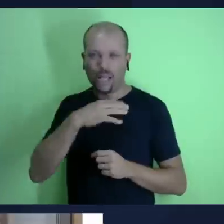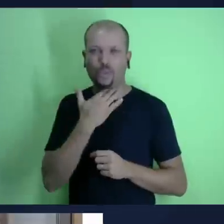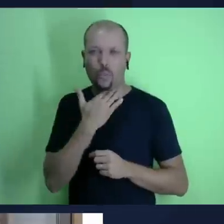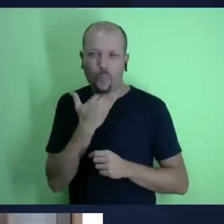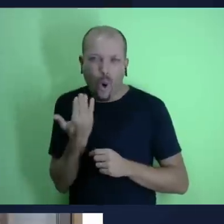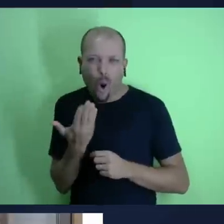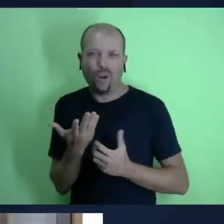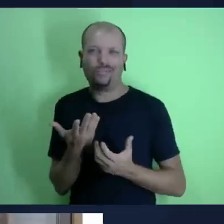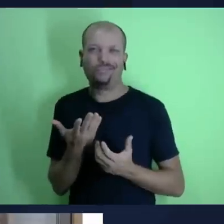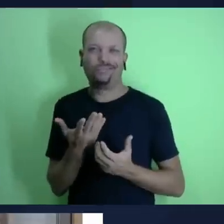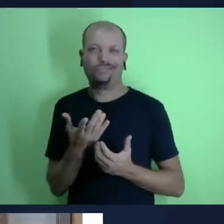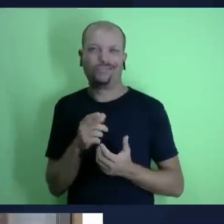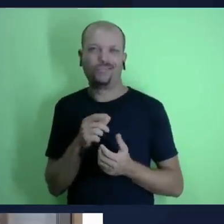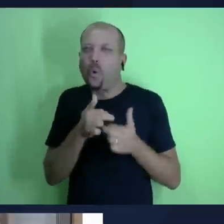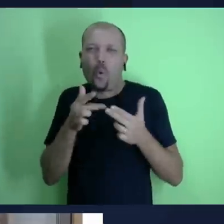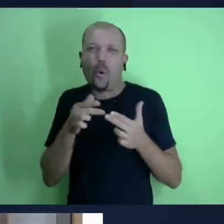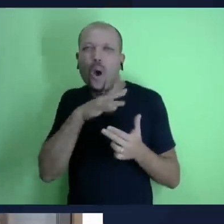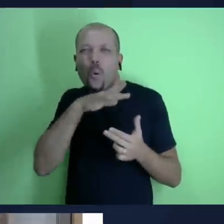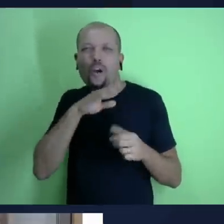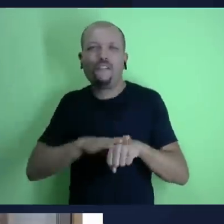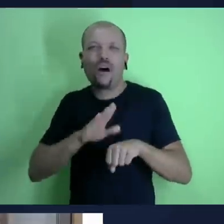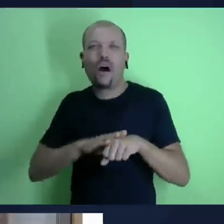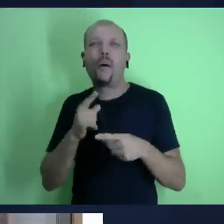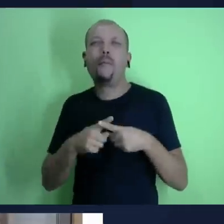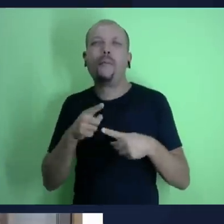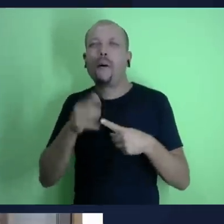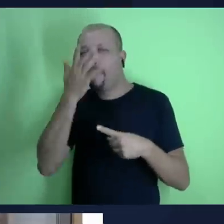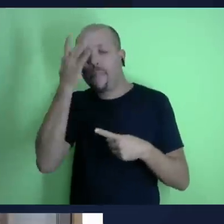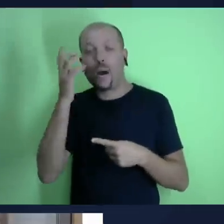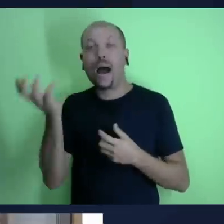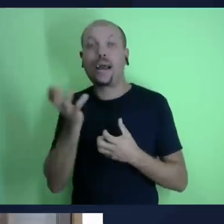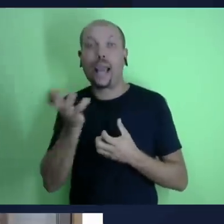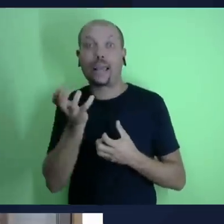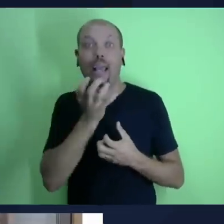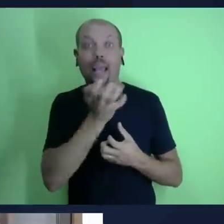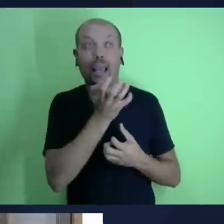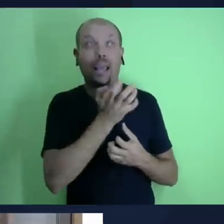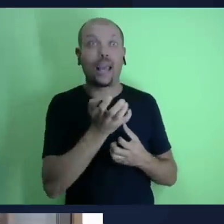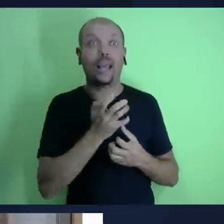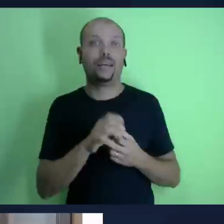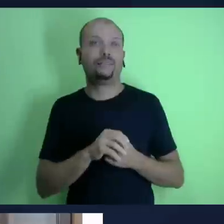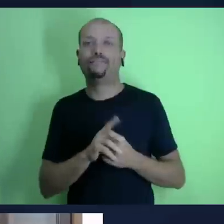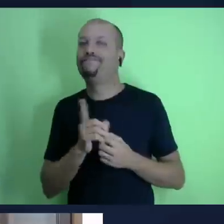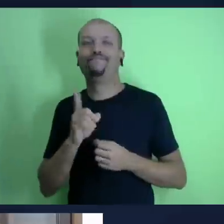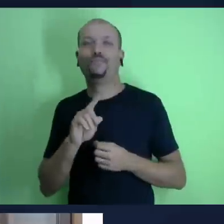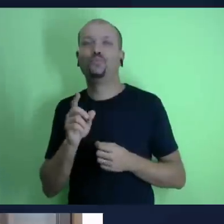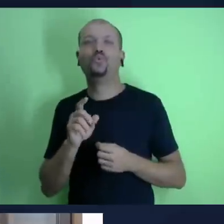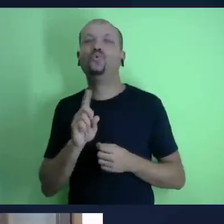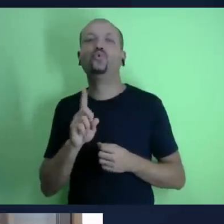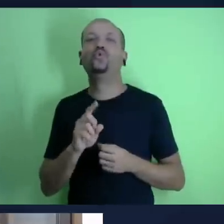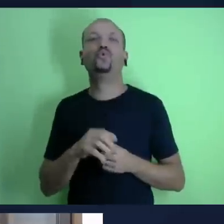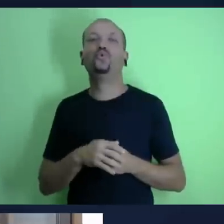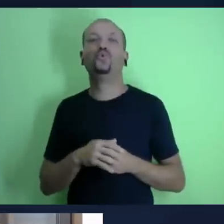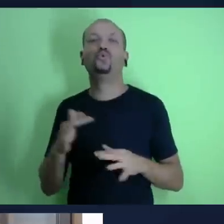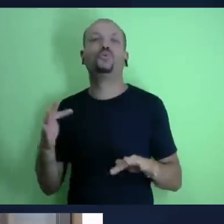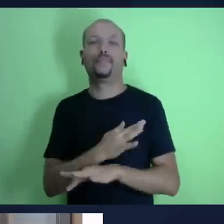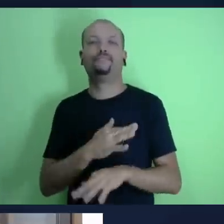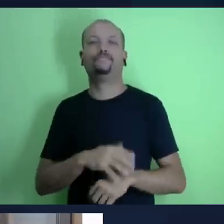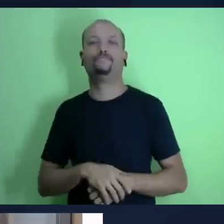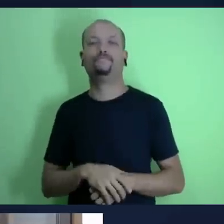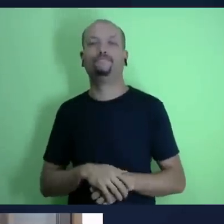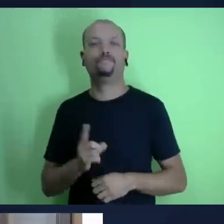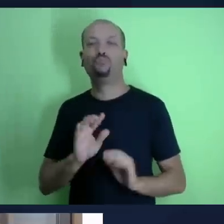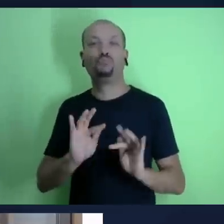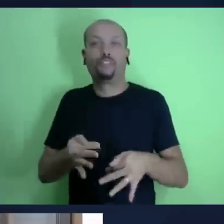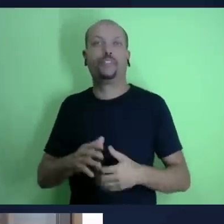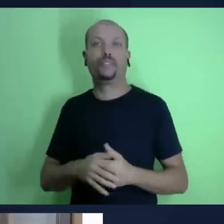tem mais querem e aí Jesus Jesus diz assim olha veja aonde estiver o seu tesouro aí